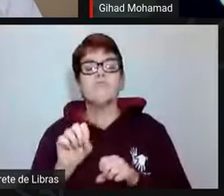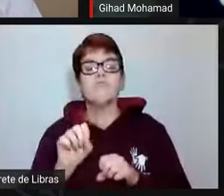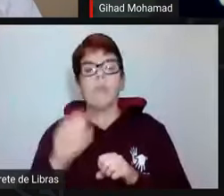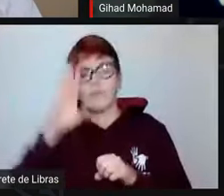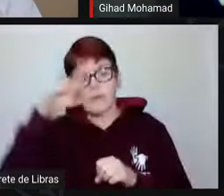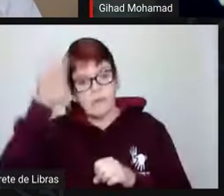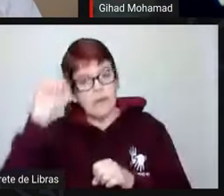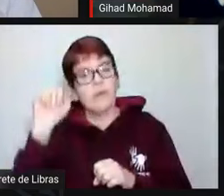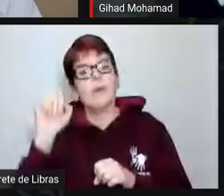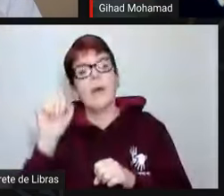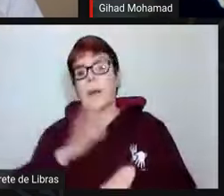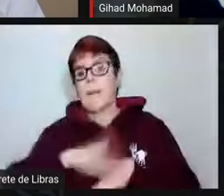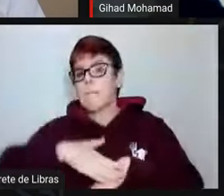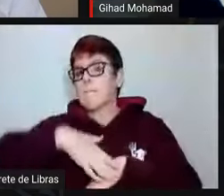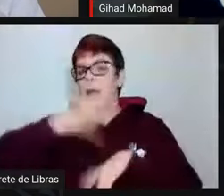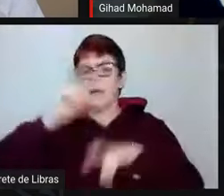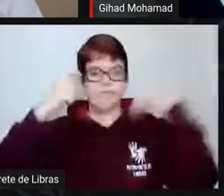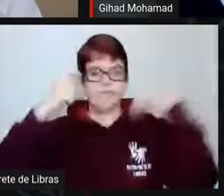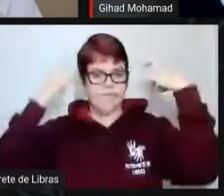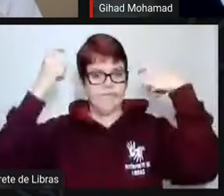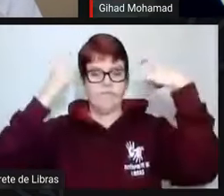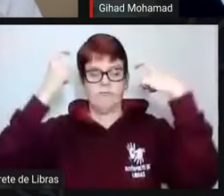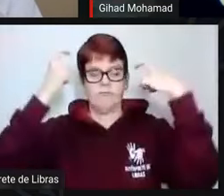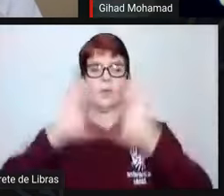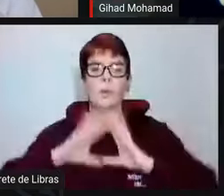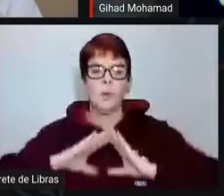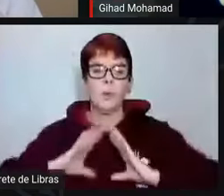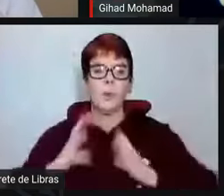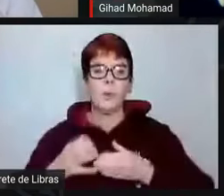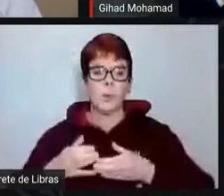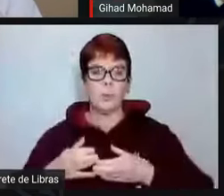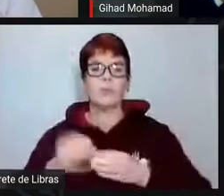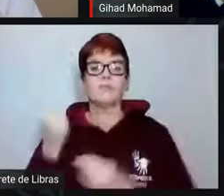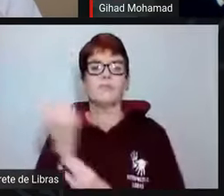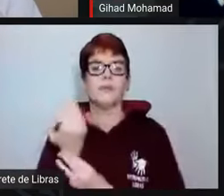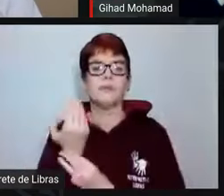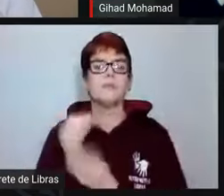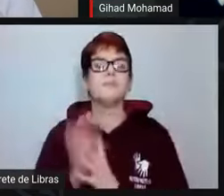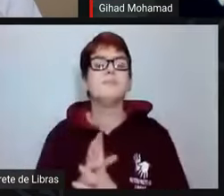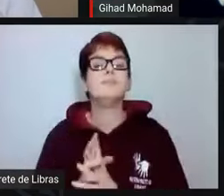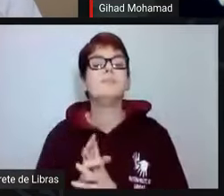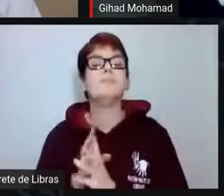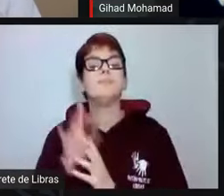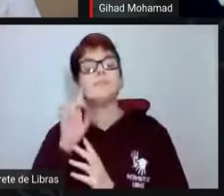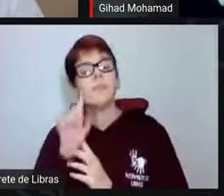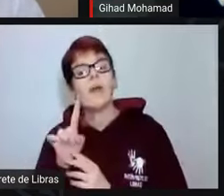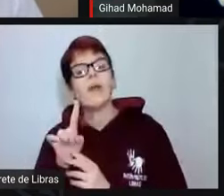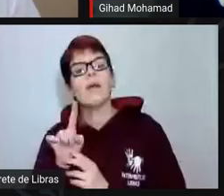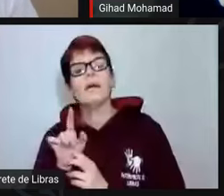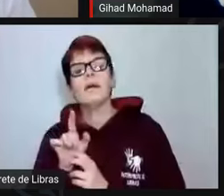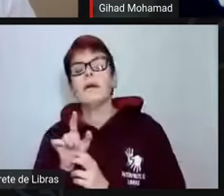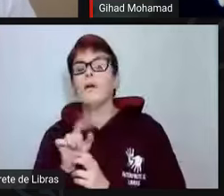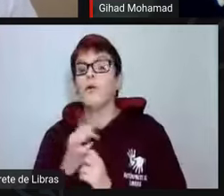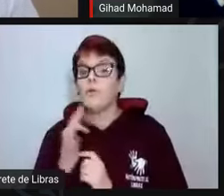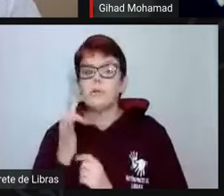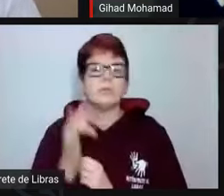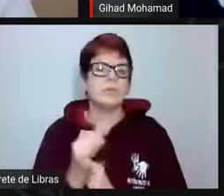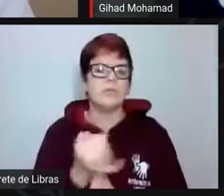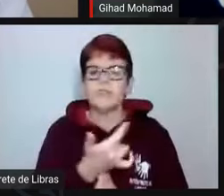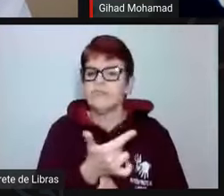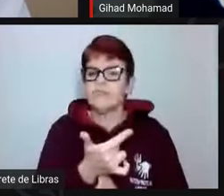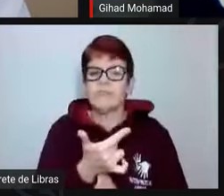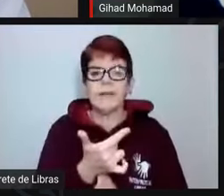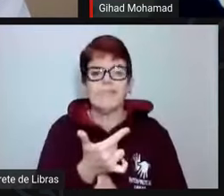Professor, também, na realidade, o cenário para o futuro também é bem incerto, porque essa PEC do